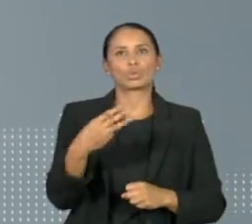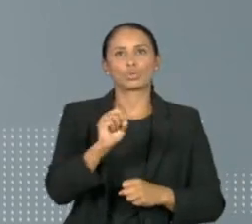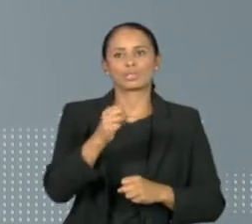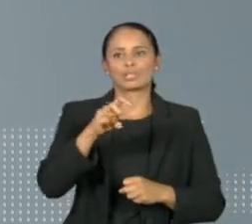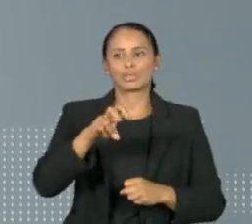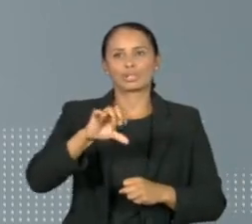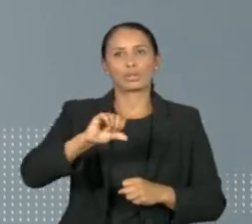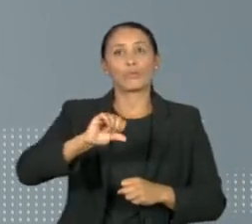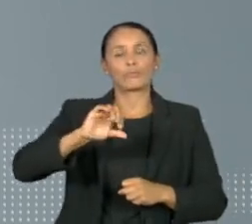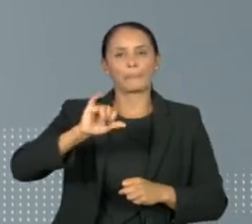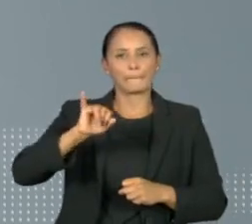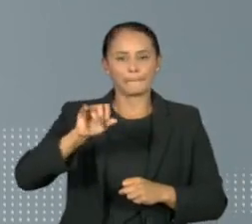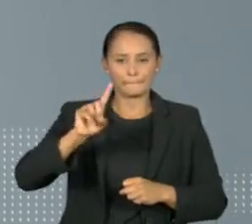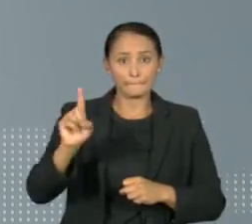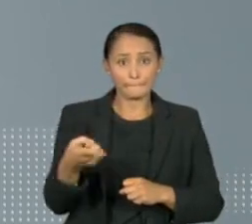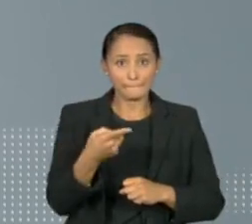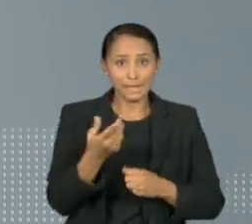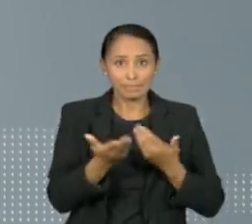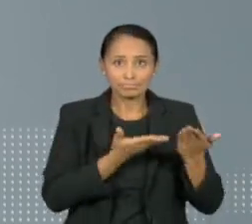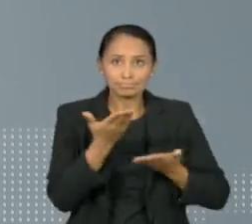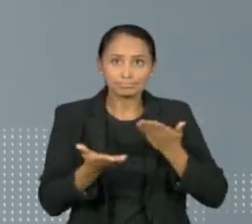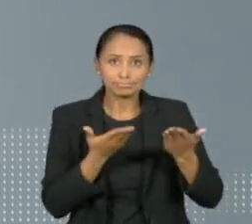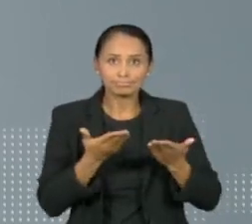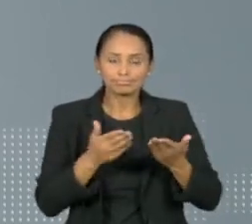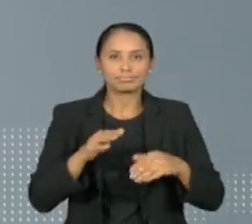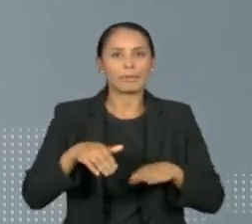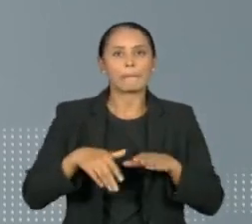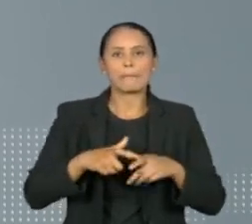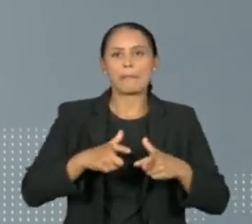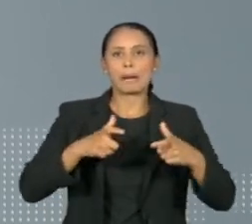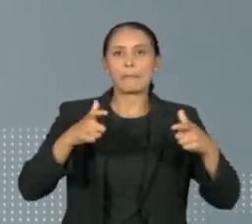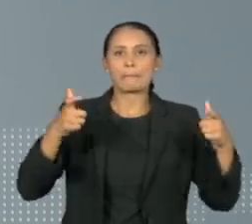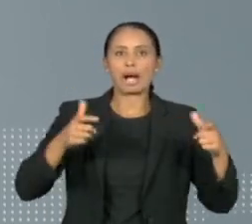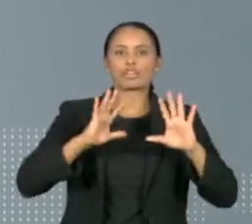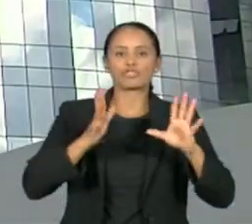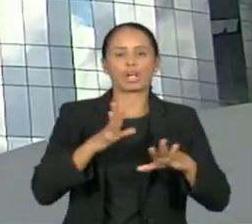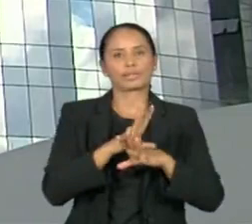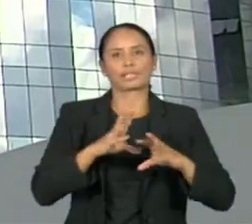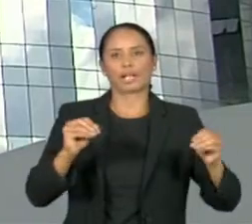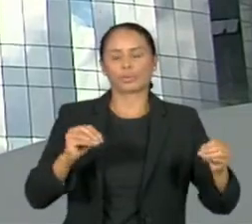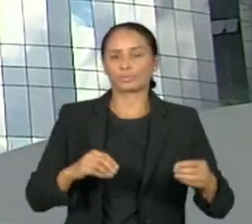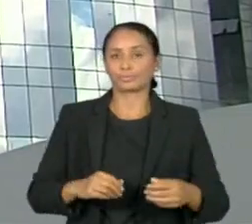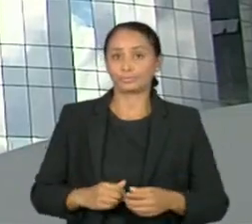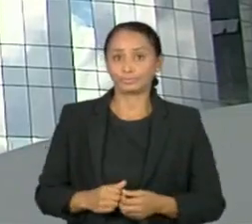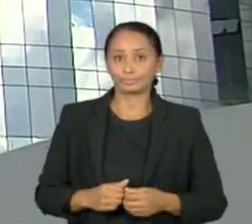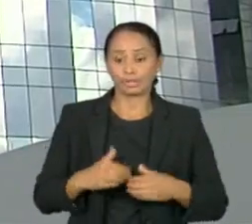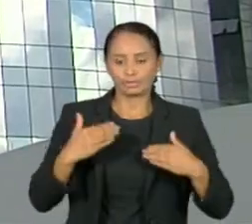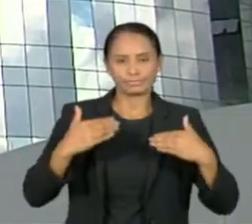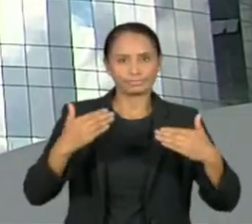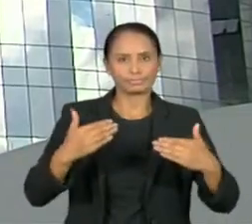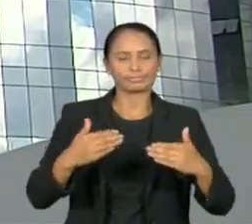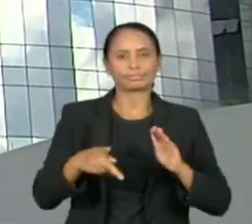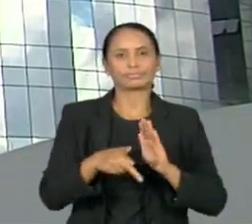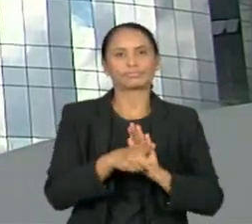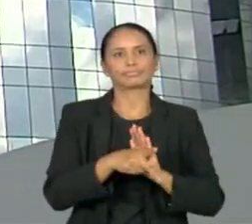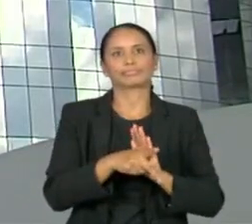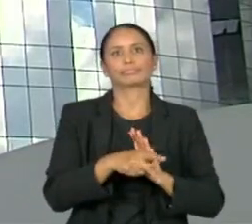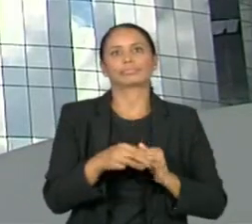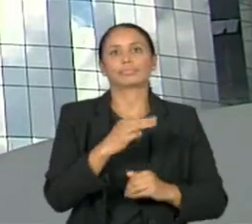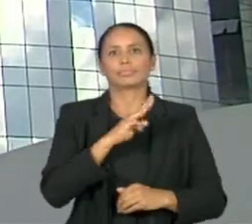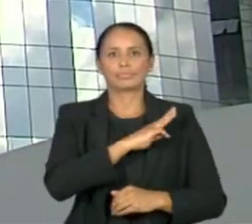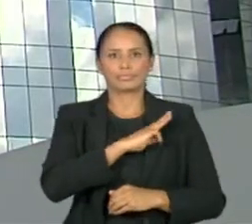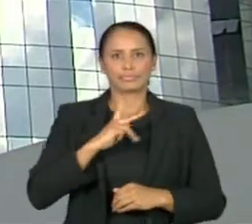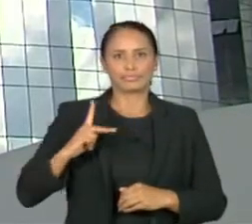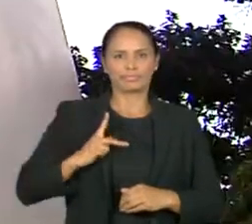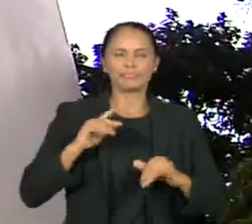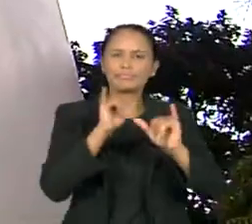e mais de 22,6 milhões considerados recuperados. O Ministério Público Federal recomendou ao